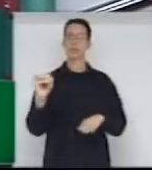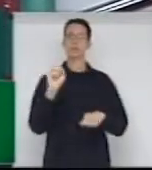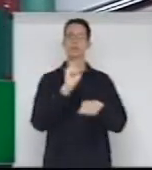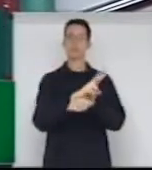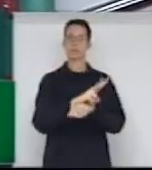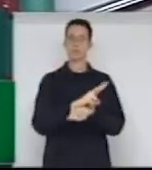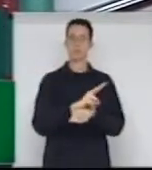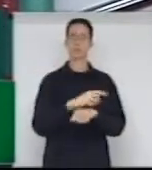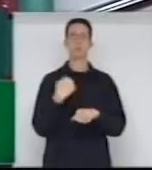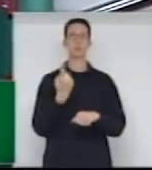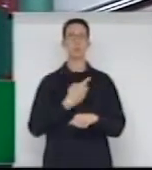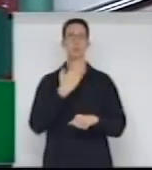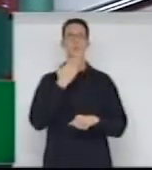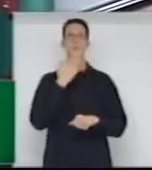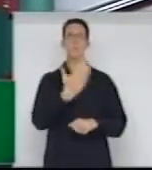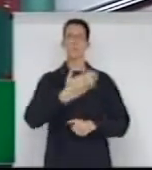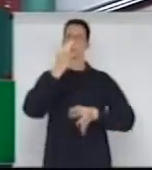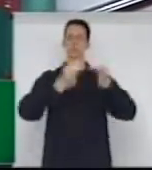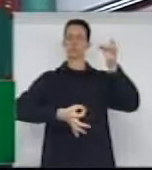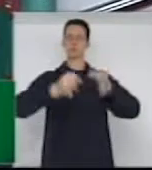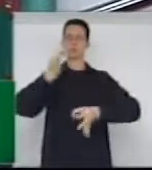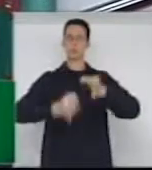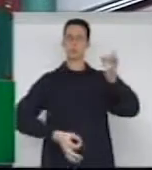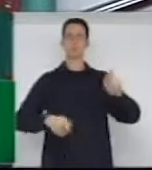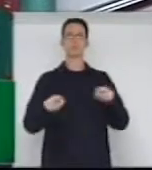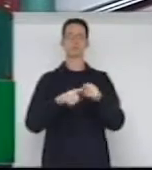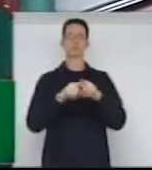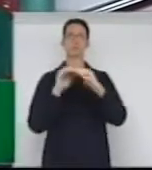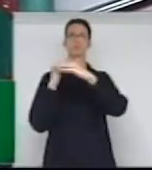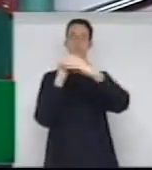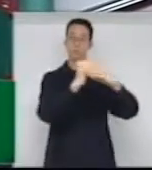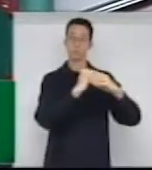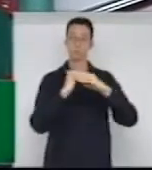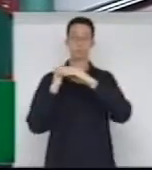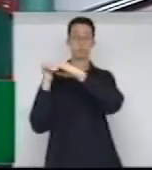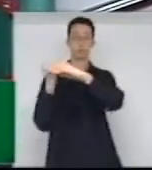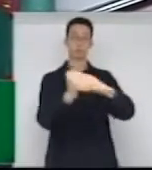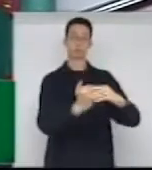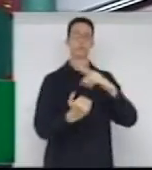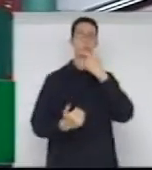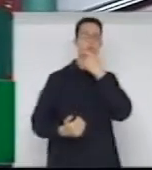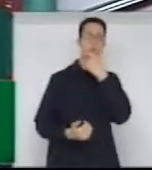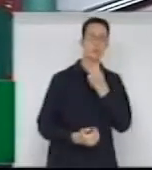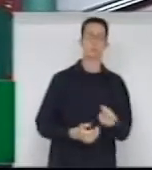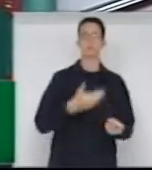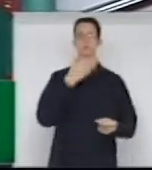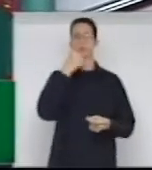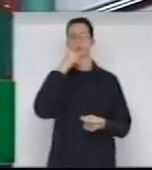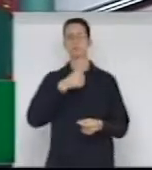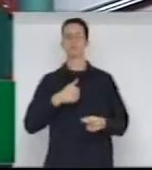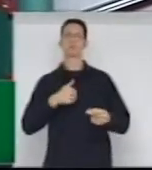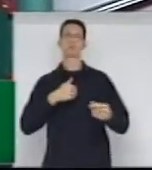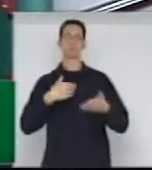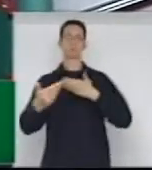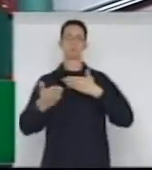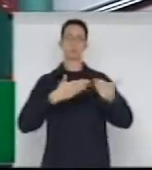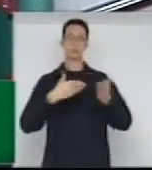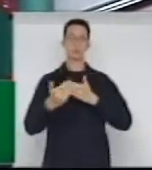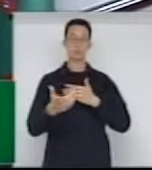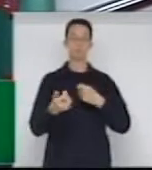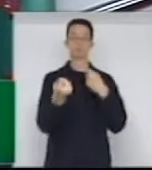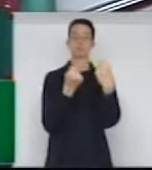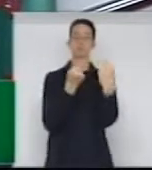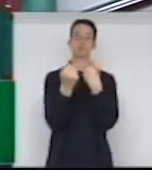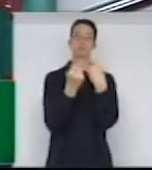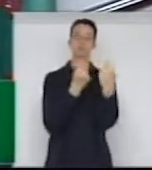proclamamos por justiça e igualdade entre homens e mulheres para requerer o remanejamento